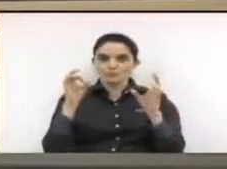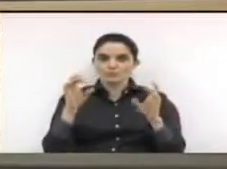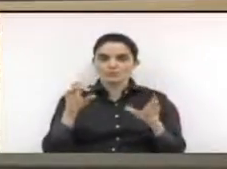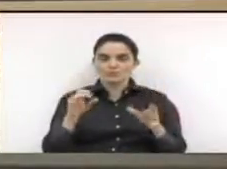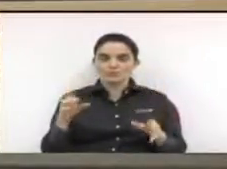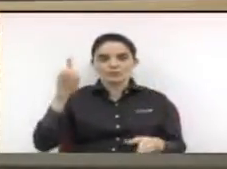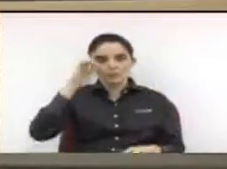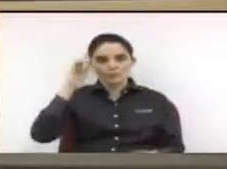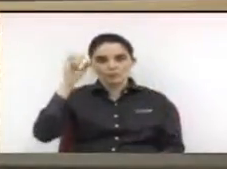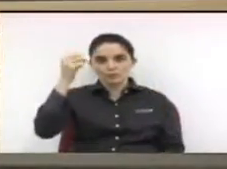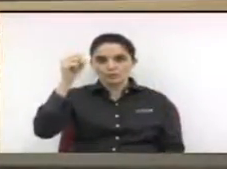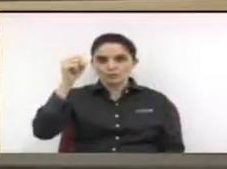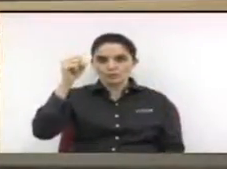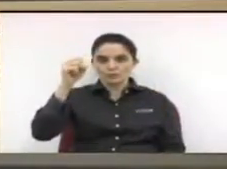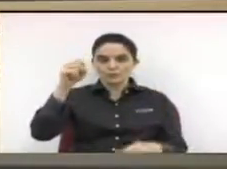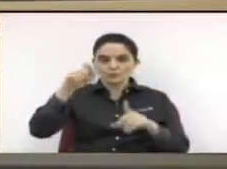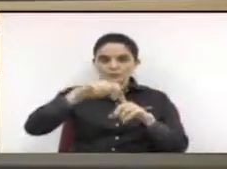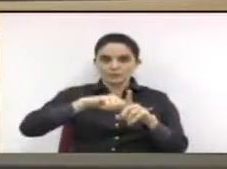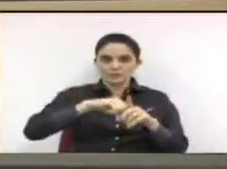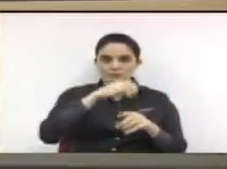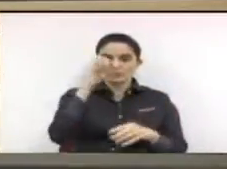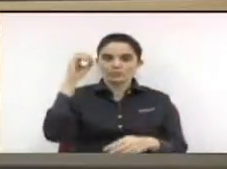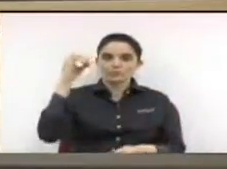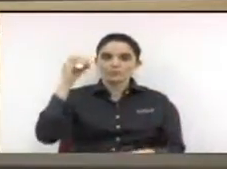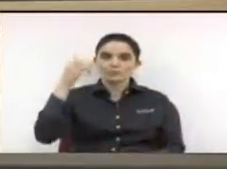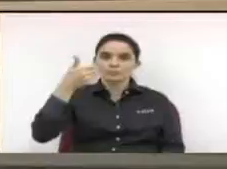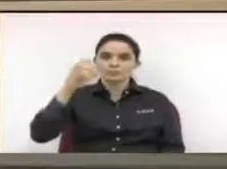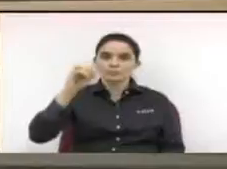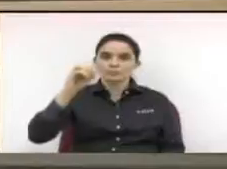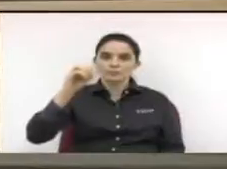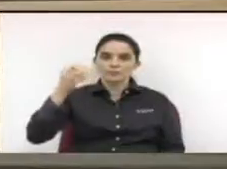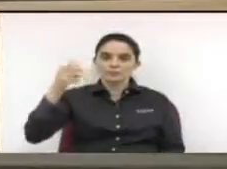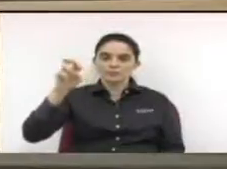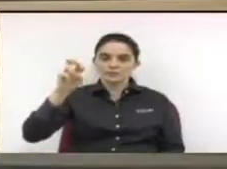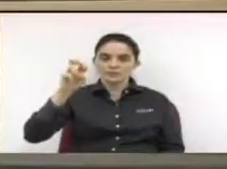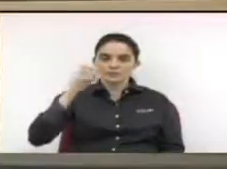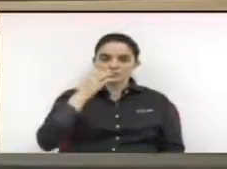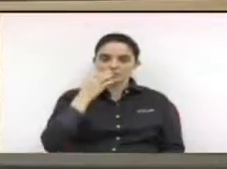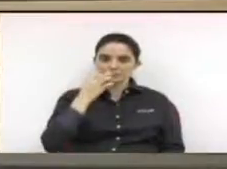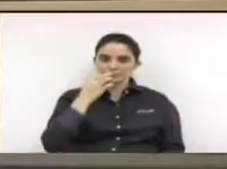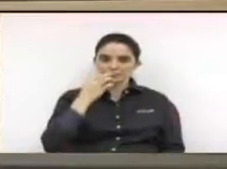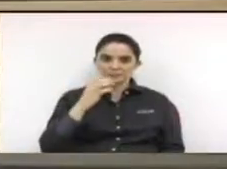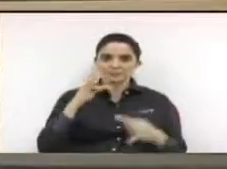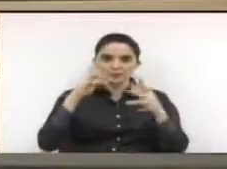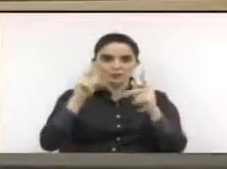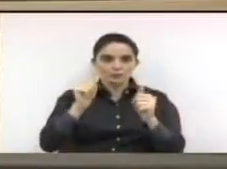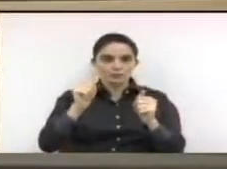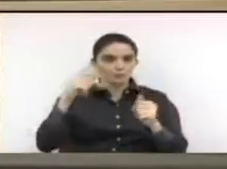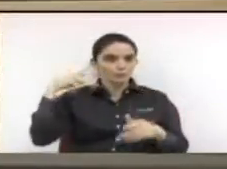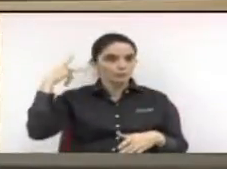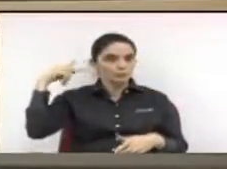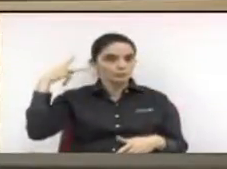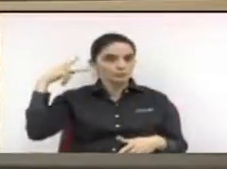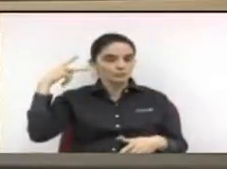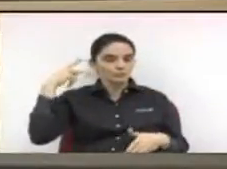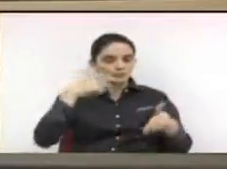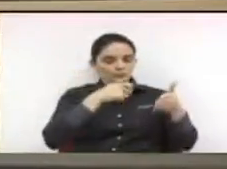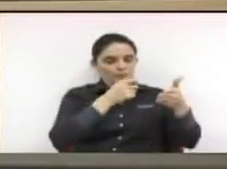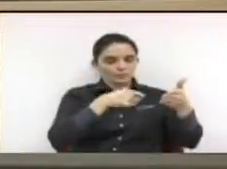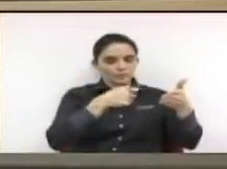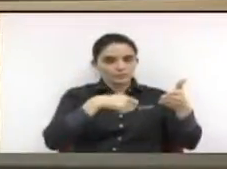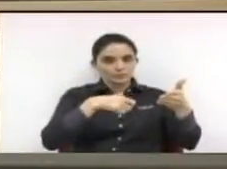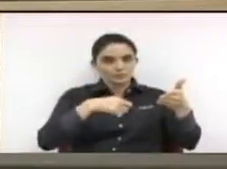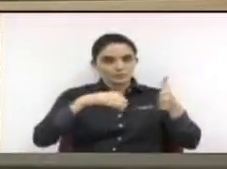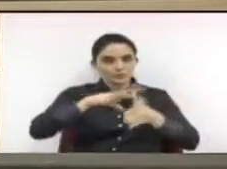aos 8 de outubro de 2015 assinam os líderes dos blocos parlamentares Edivaldo Soares Antunes, José Faridizane, José Roberto